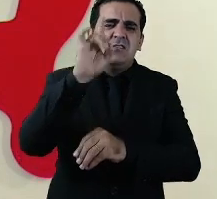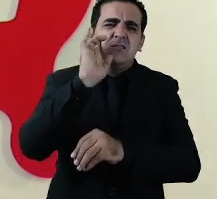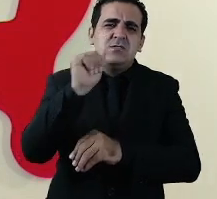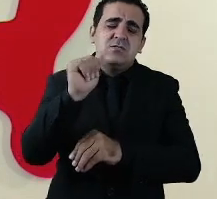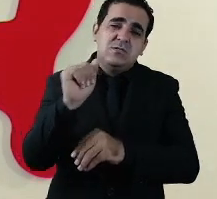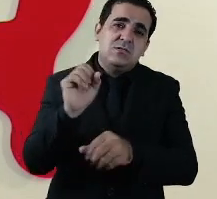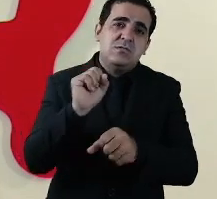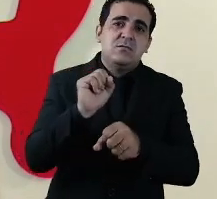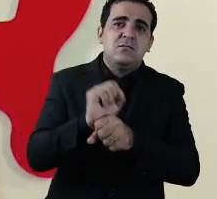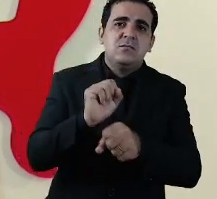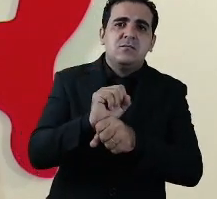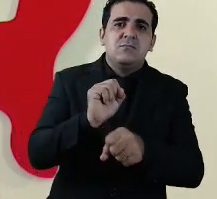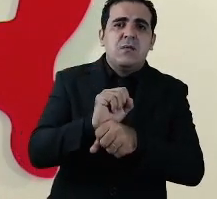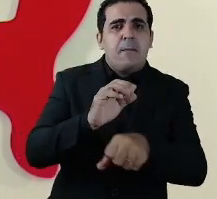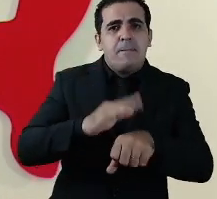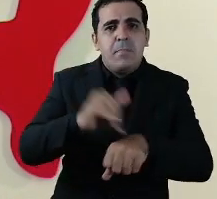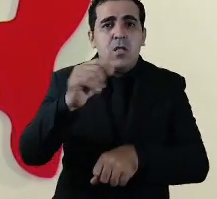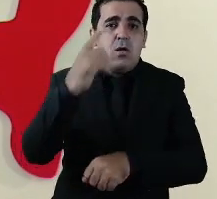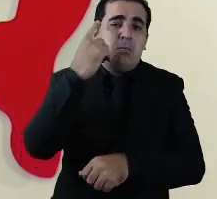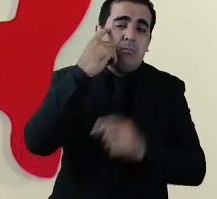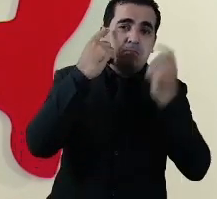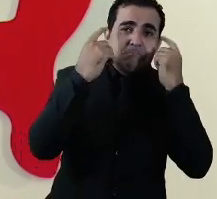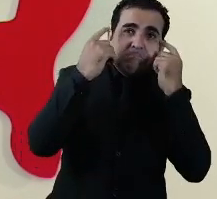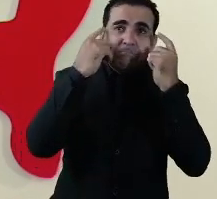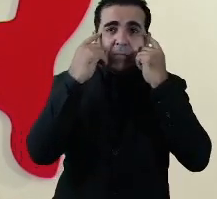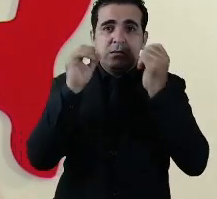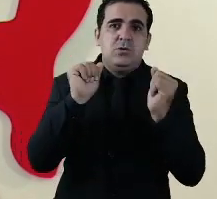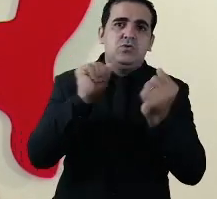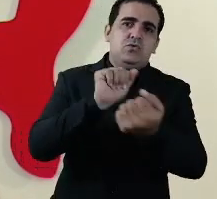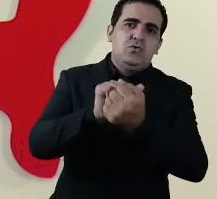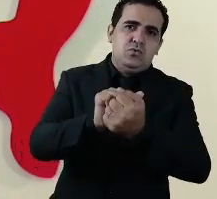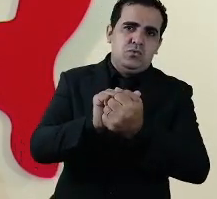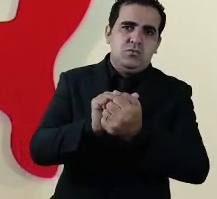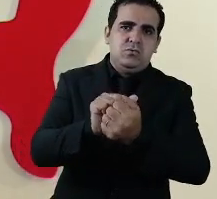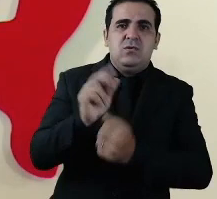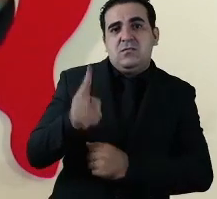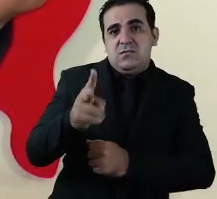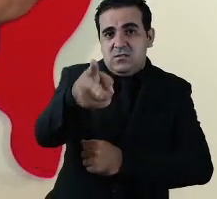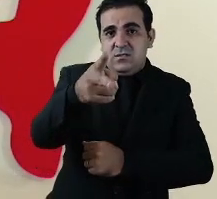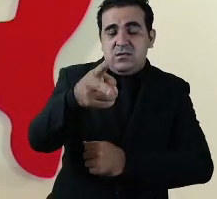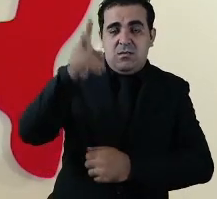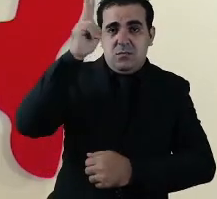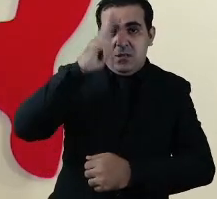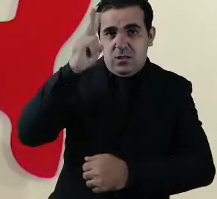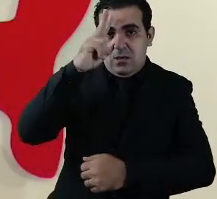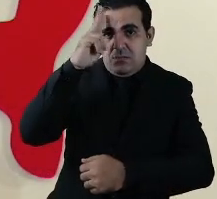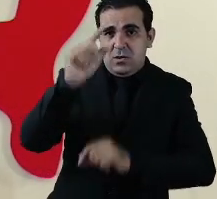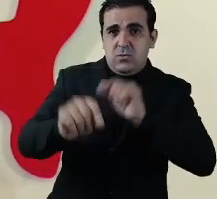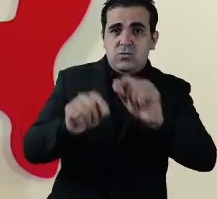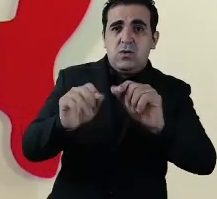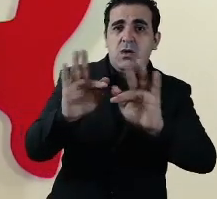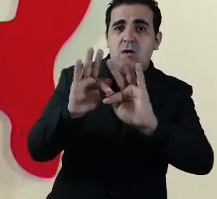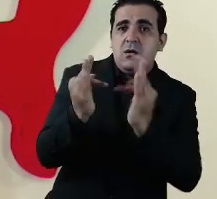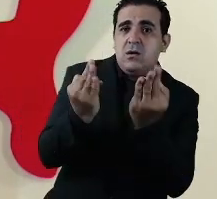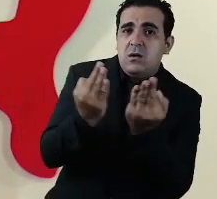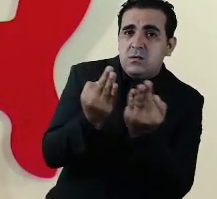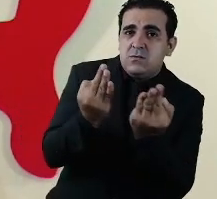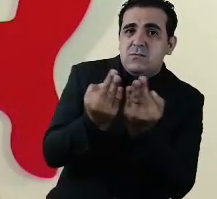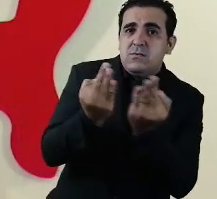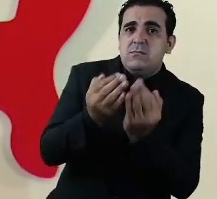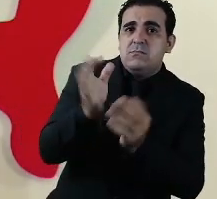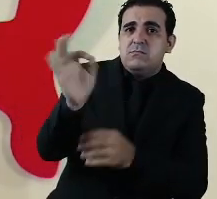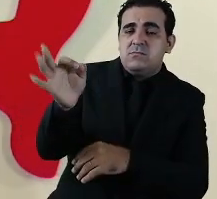para que nós possamos fazer uma melhor reflexão juntos sempre também levando em conta que as famílias